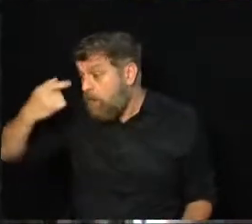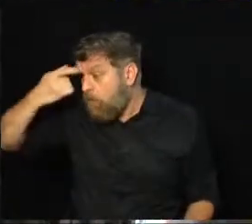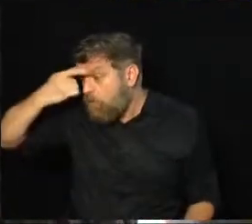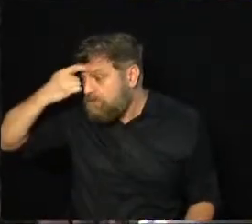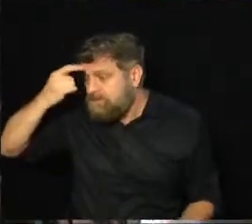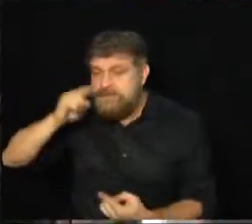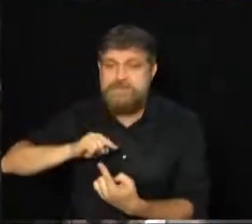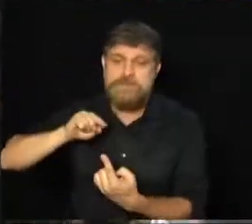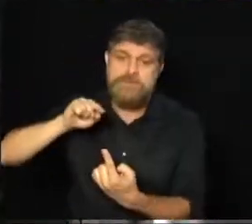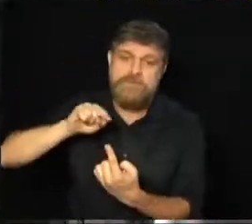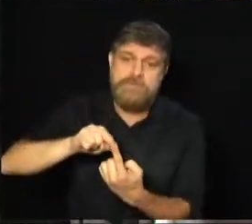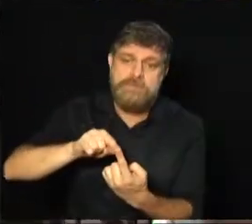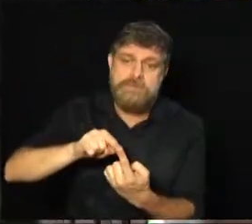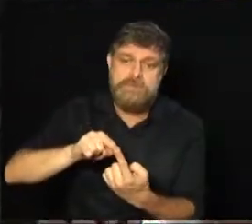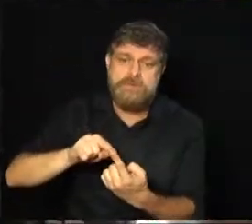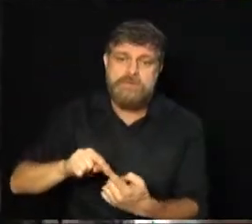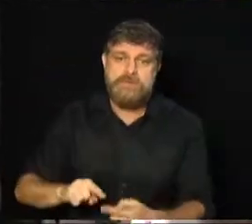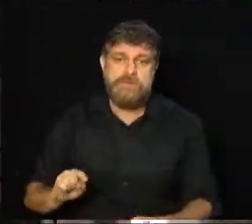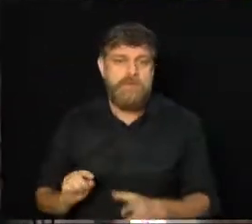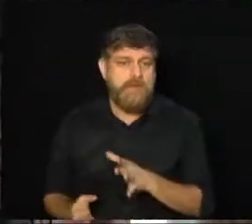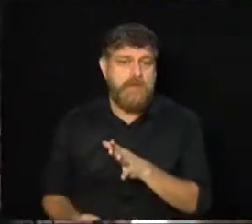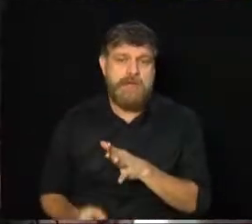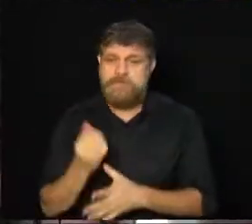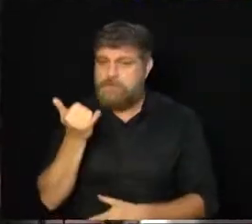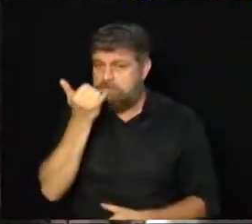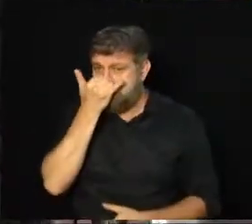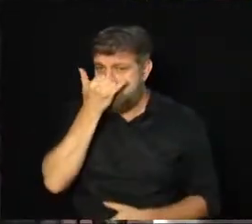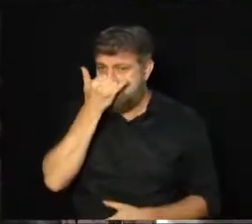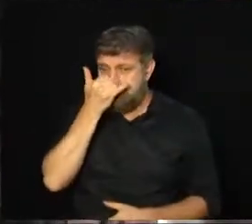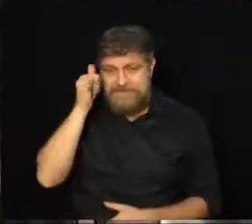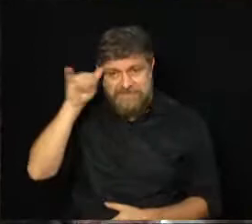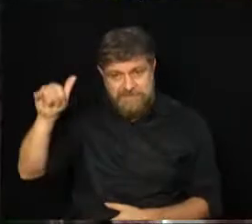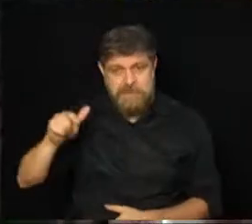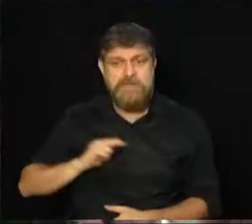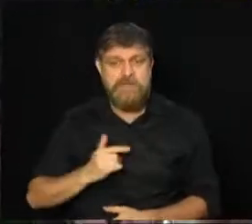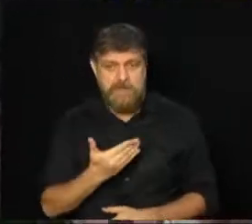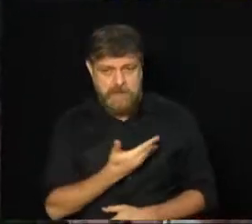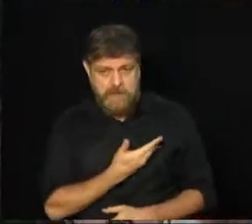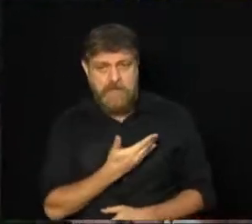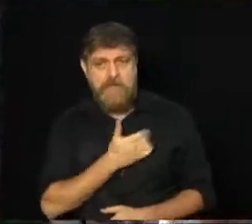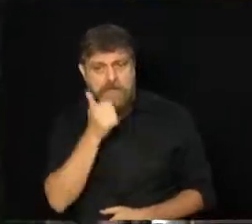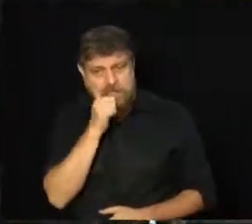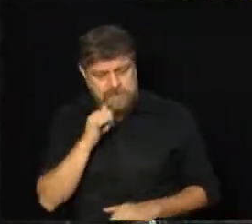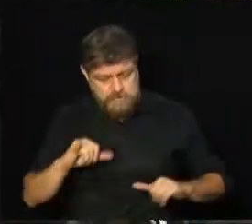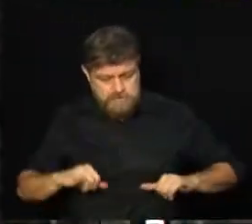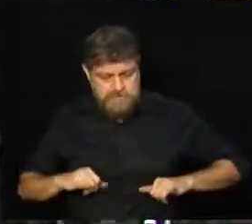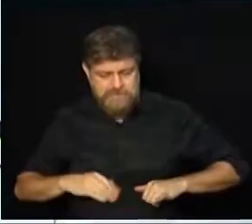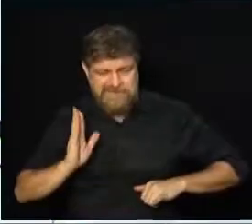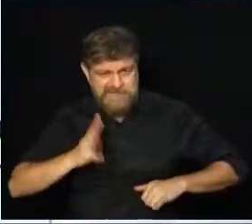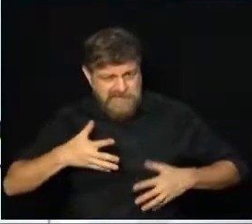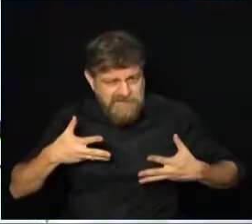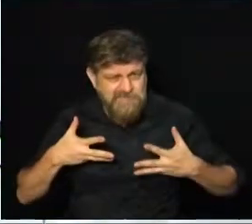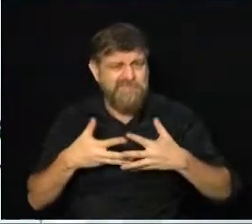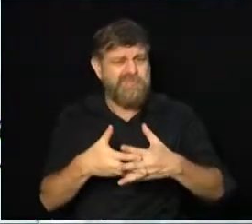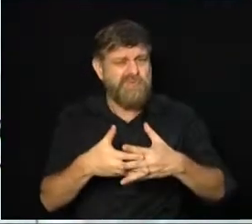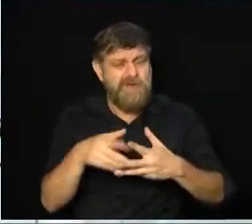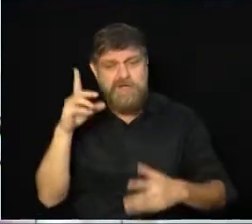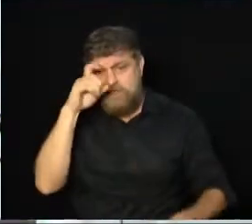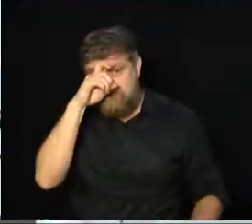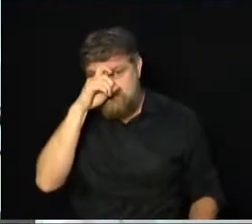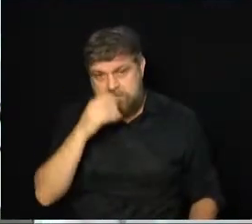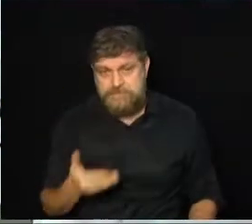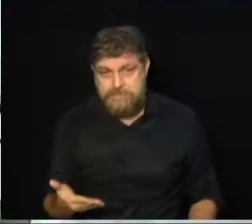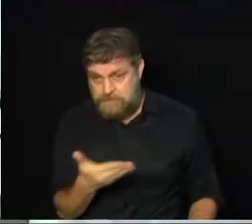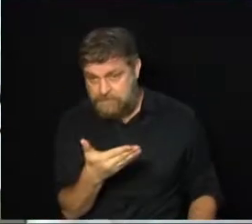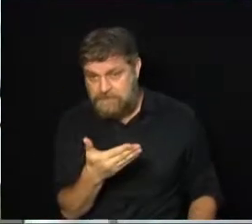para não passarem por isso. Tenho amiga que inclusive já passou e é bem complicado. Stephanie é